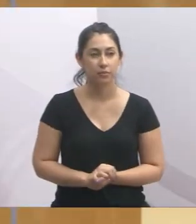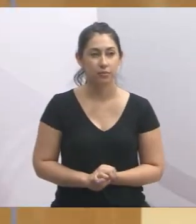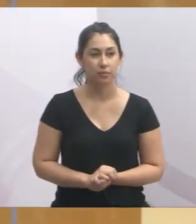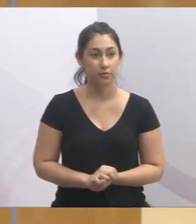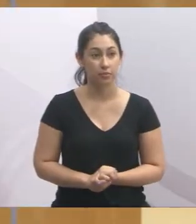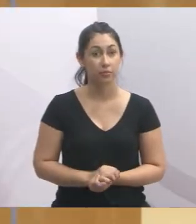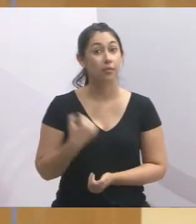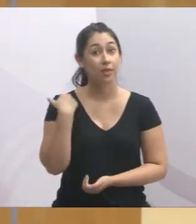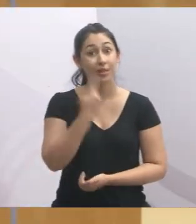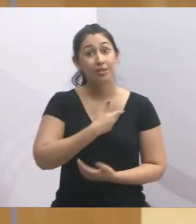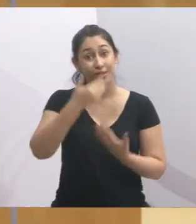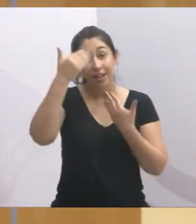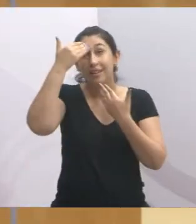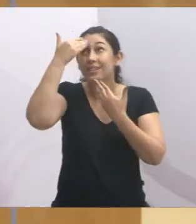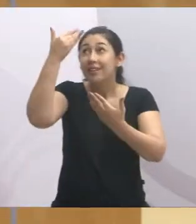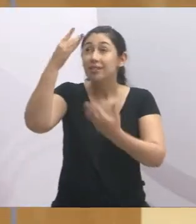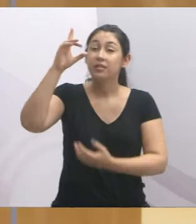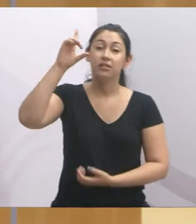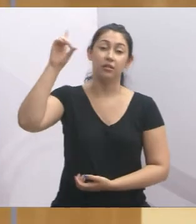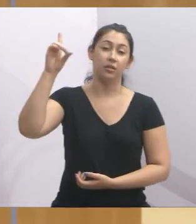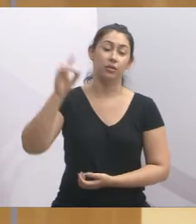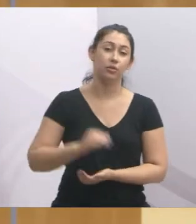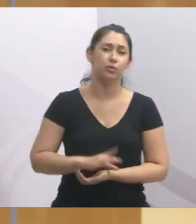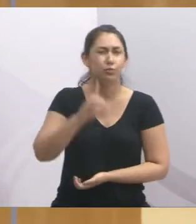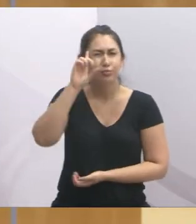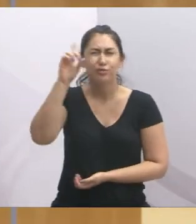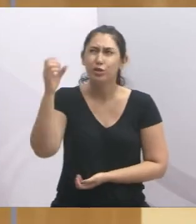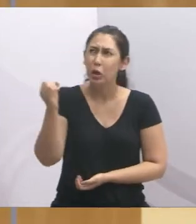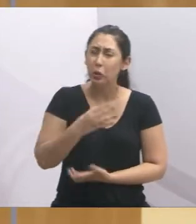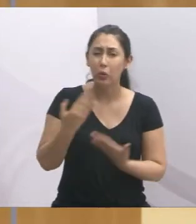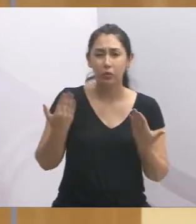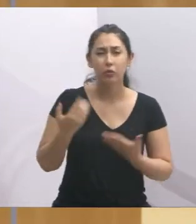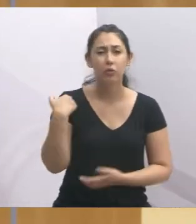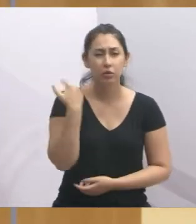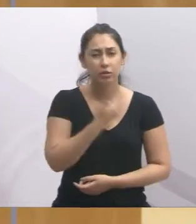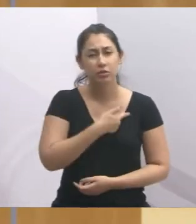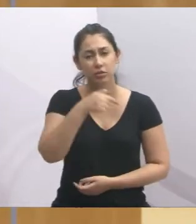A gente agradece a Deus por mais o dia de hoje de estarmos aqui.